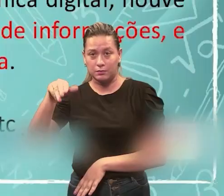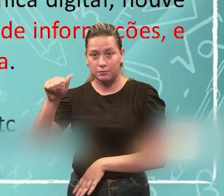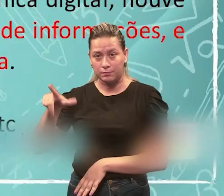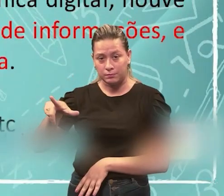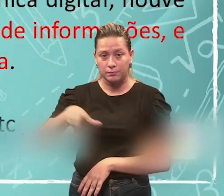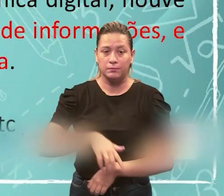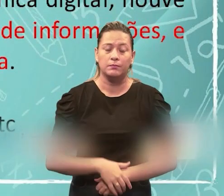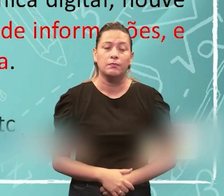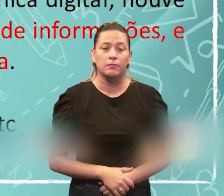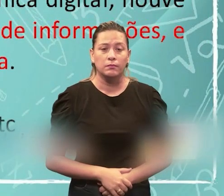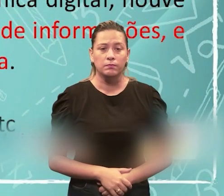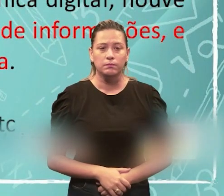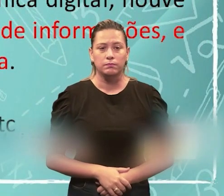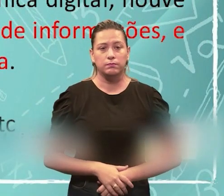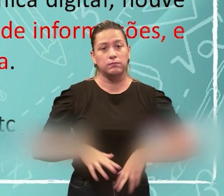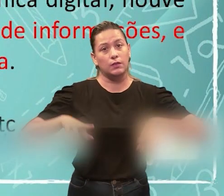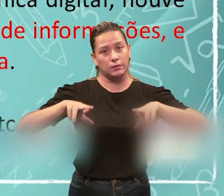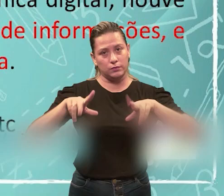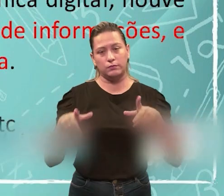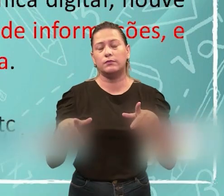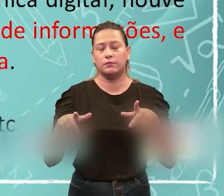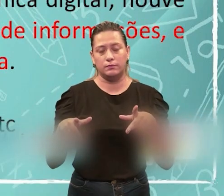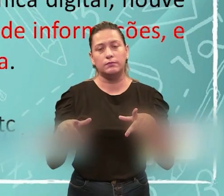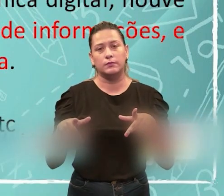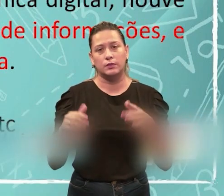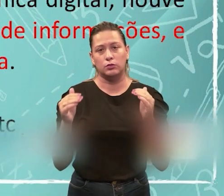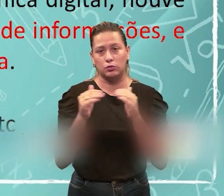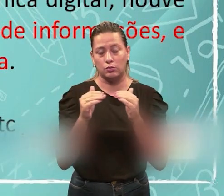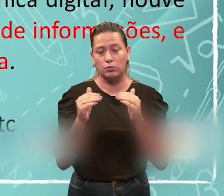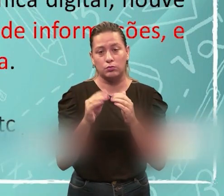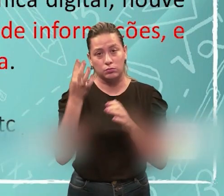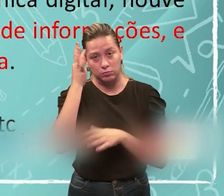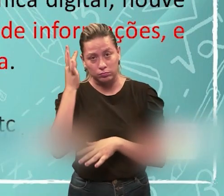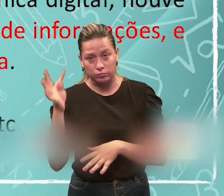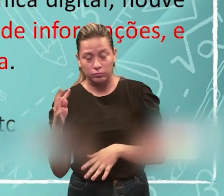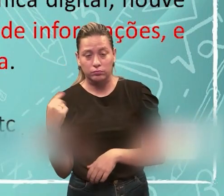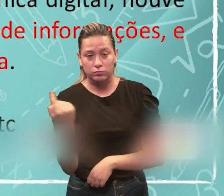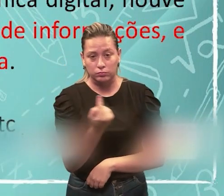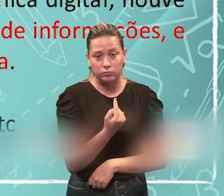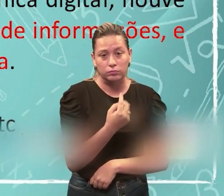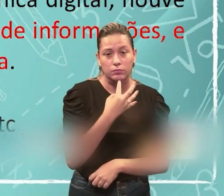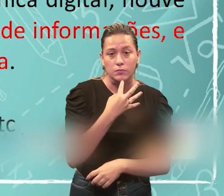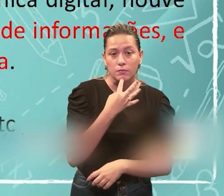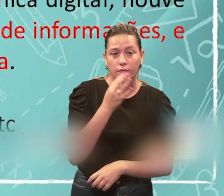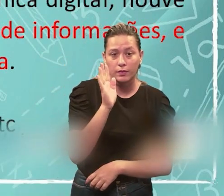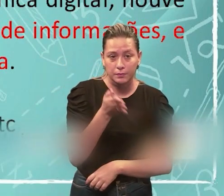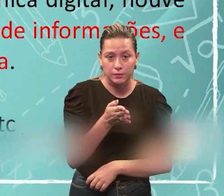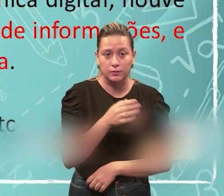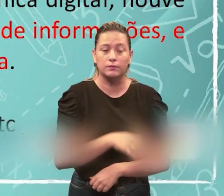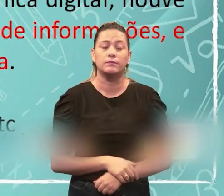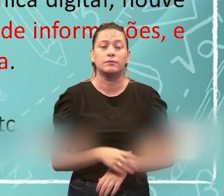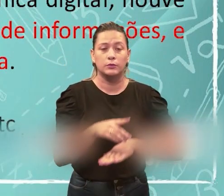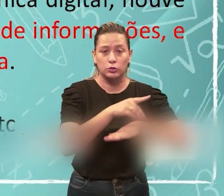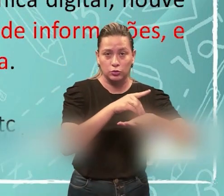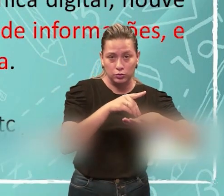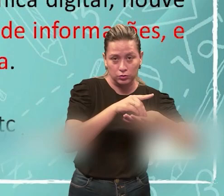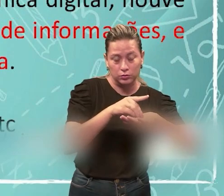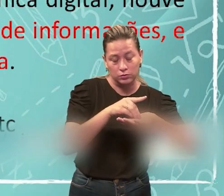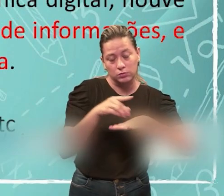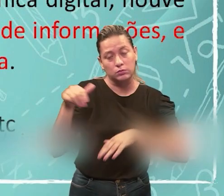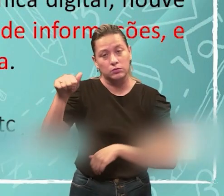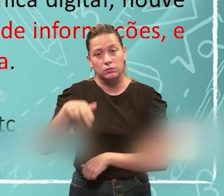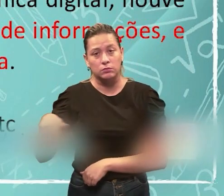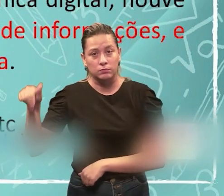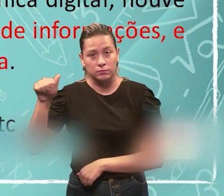Então, a diferença, teoricamente, aí do que a gente chama de digital e analógico, né?